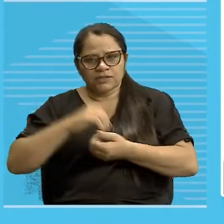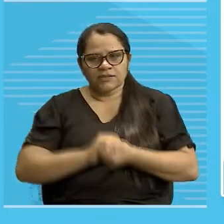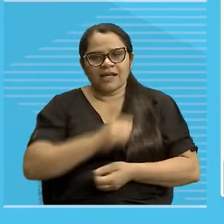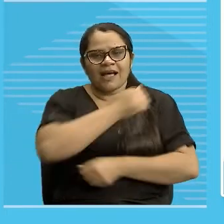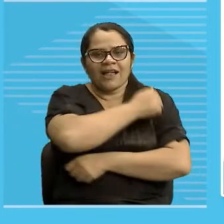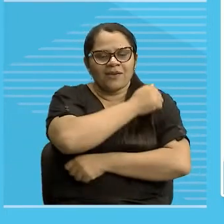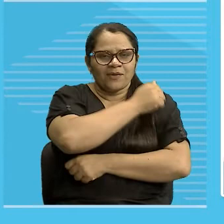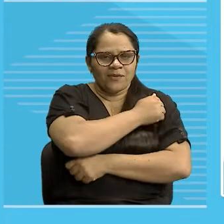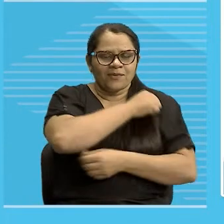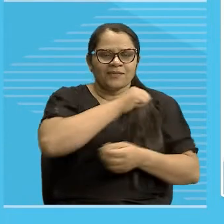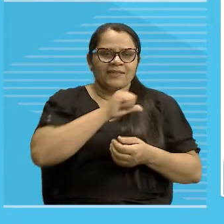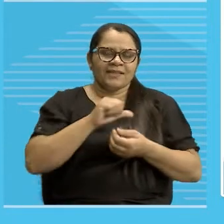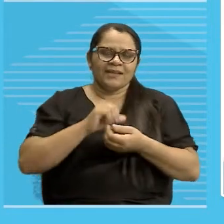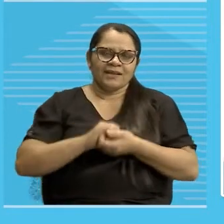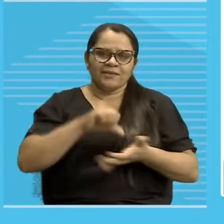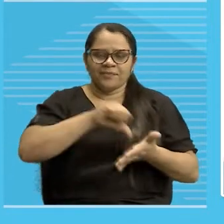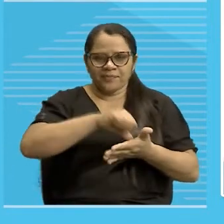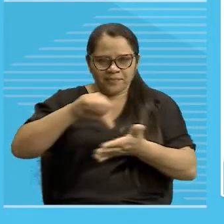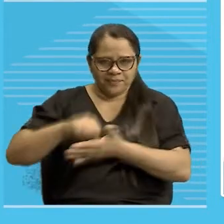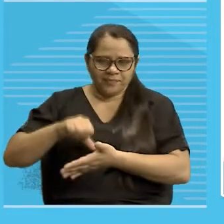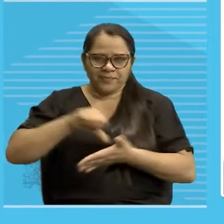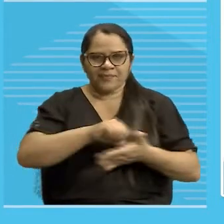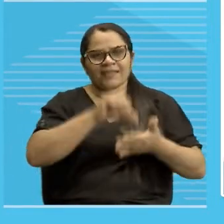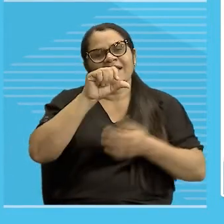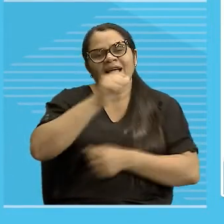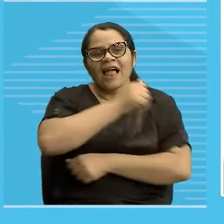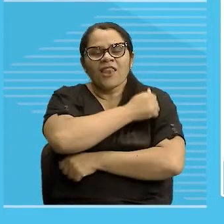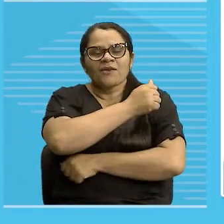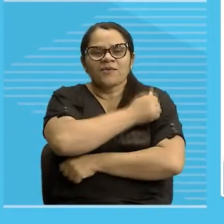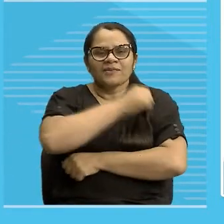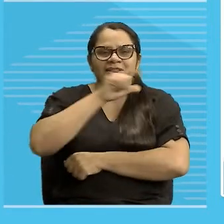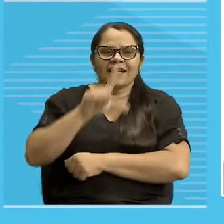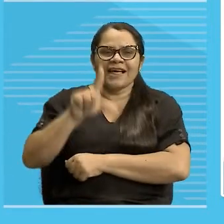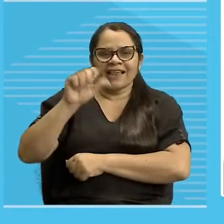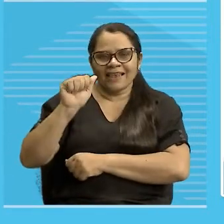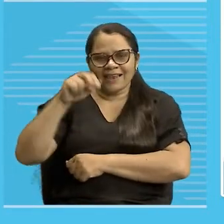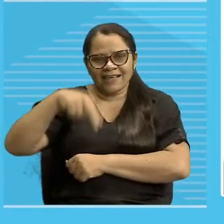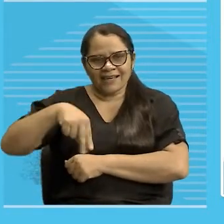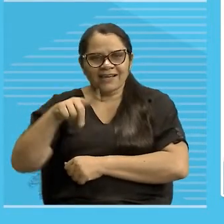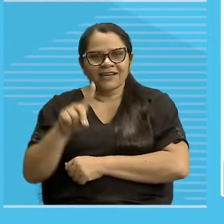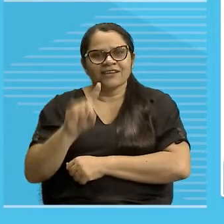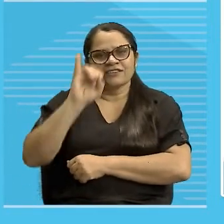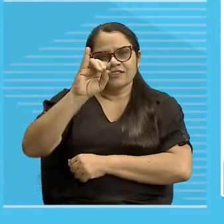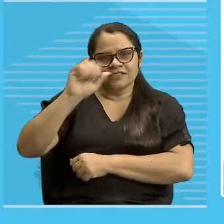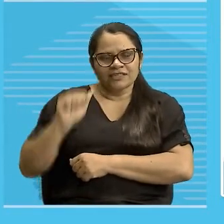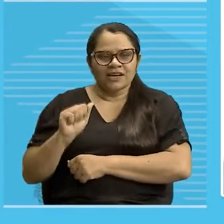Alândia. Boa noite, Alândia. Alândia de Betânia, não é isso?